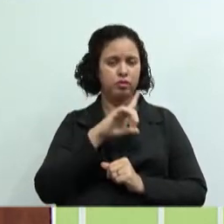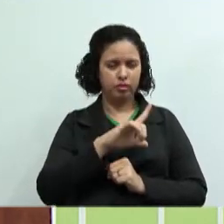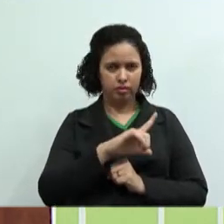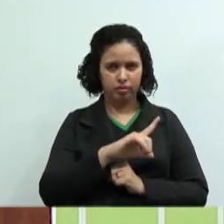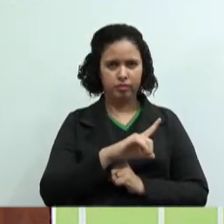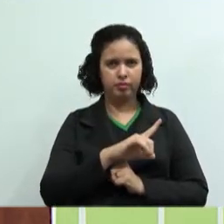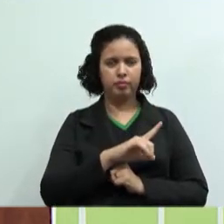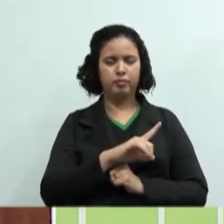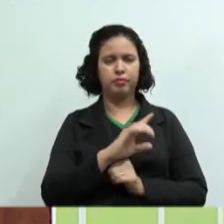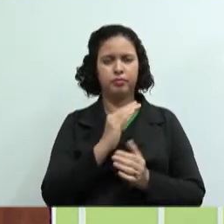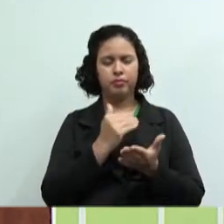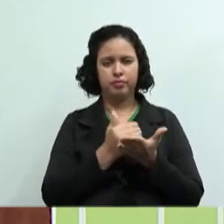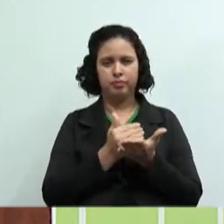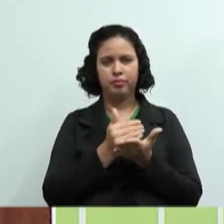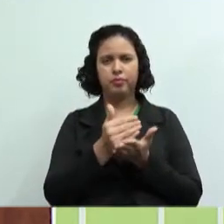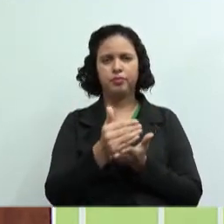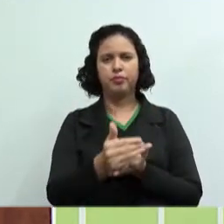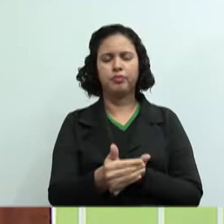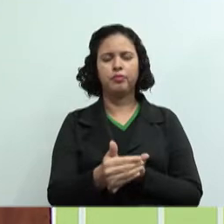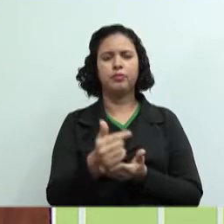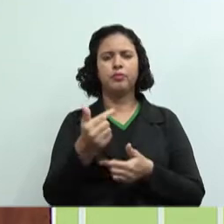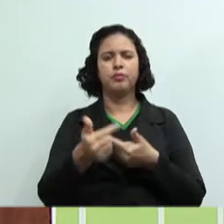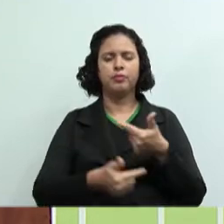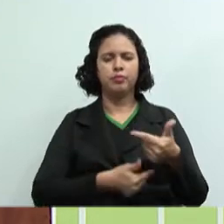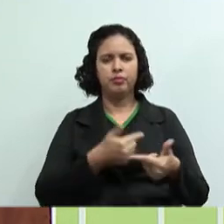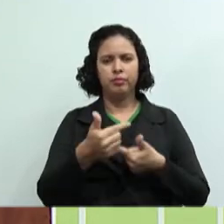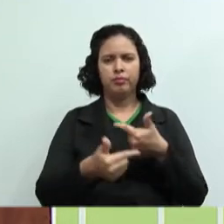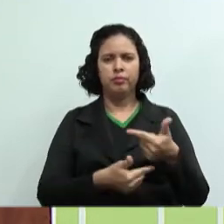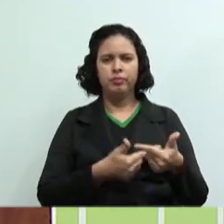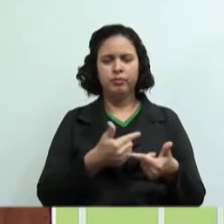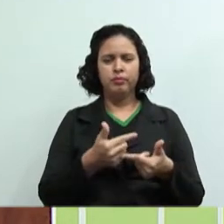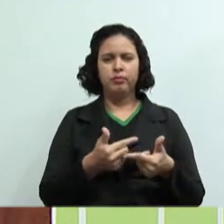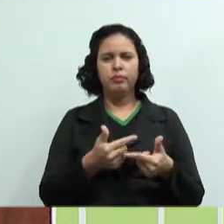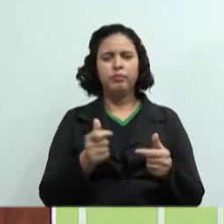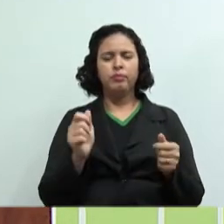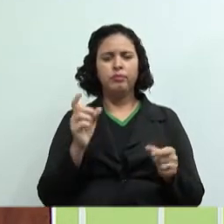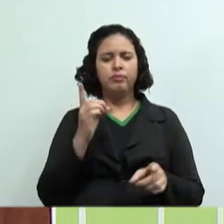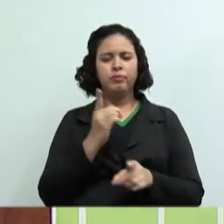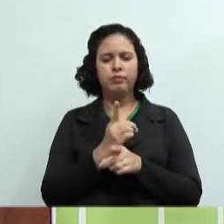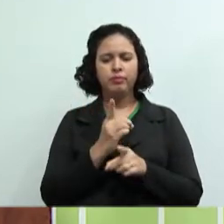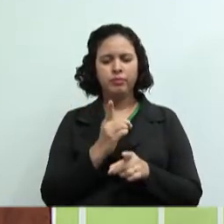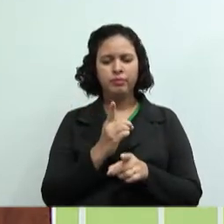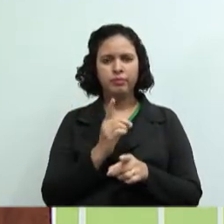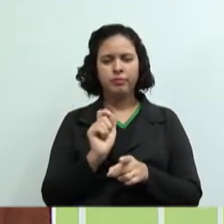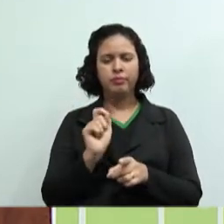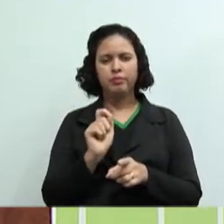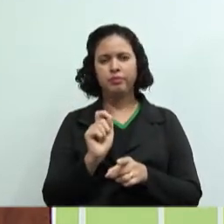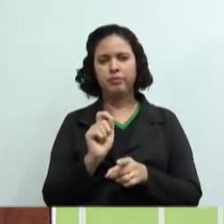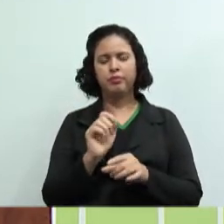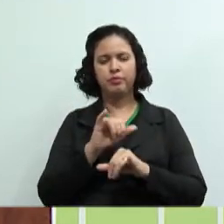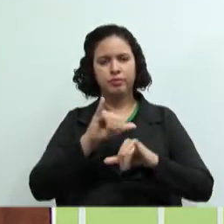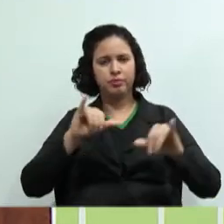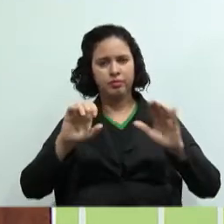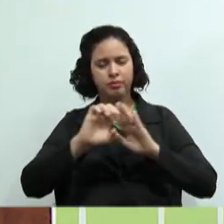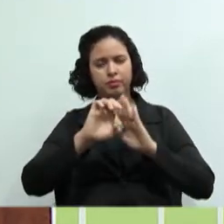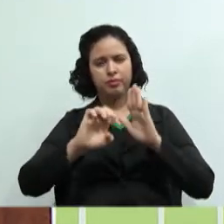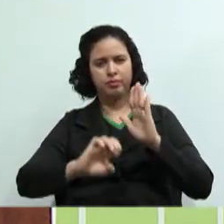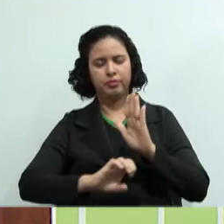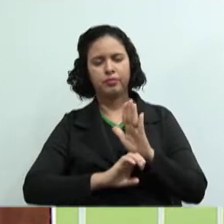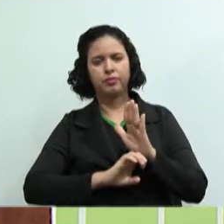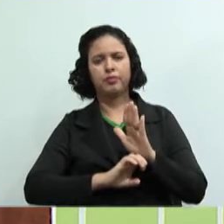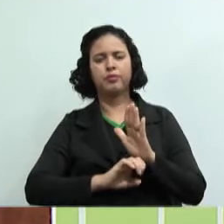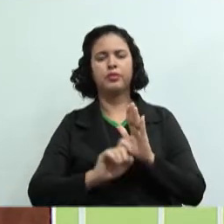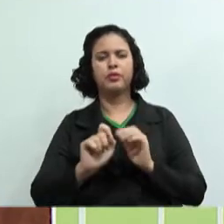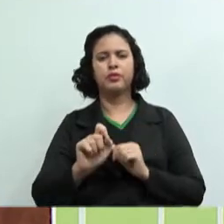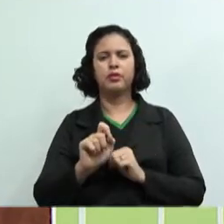vão fazer, vocês vão iniciar o trabalho. O trabalho é o que? Vocês vão identificar informações nos estatutos. Informações de que?